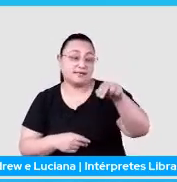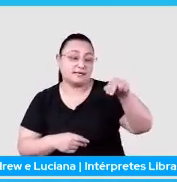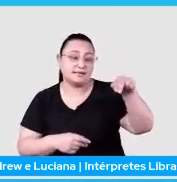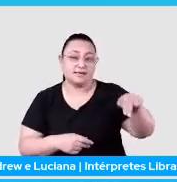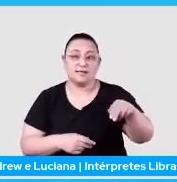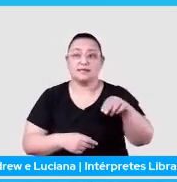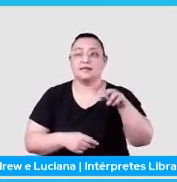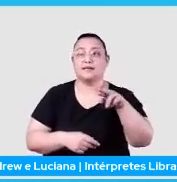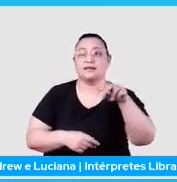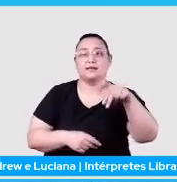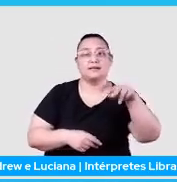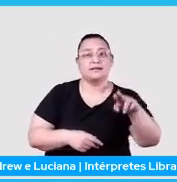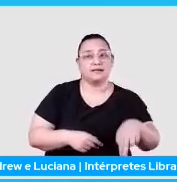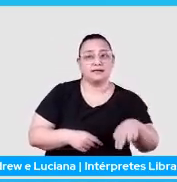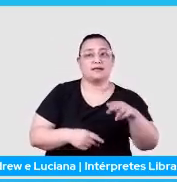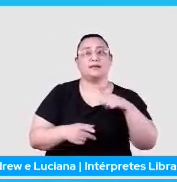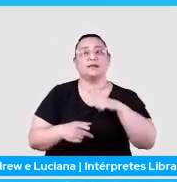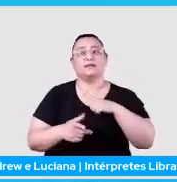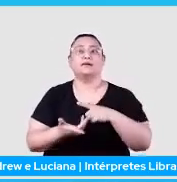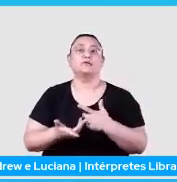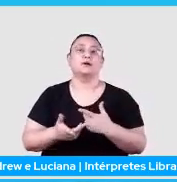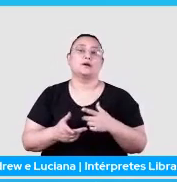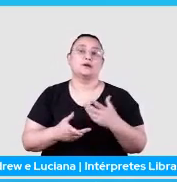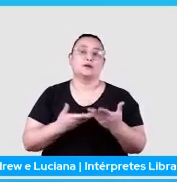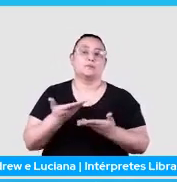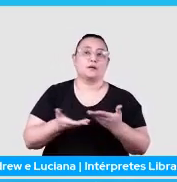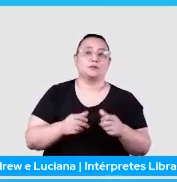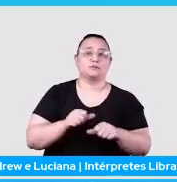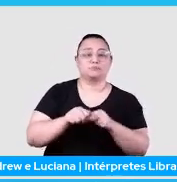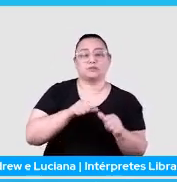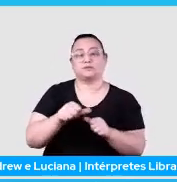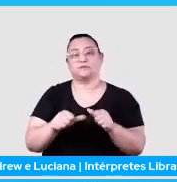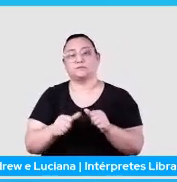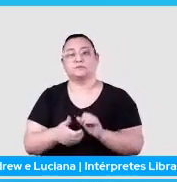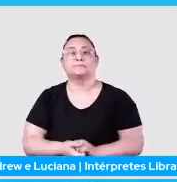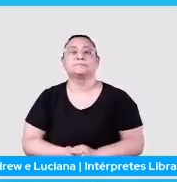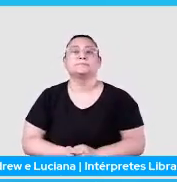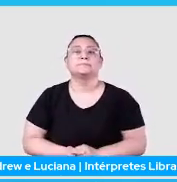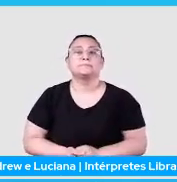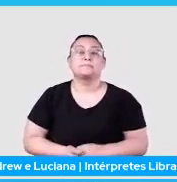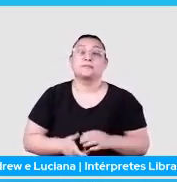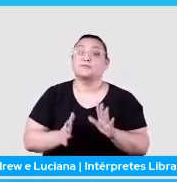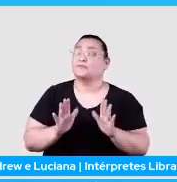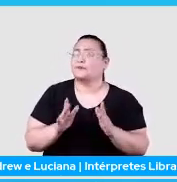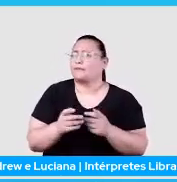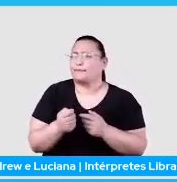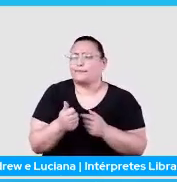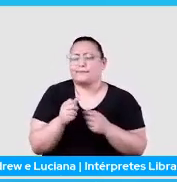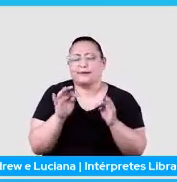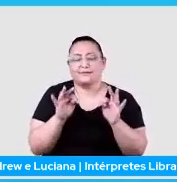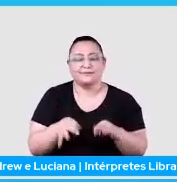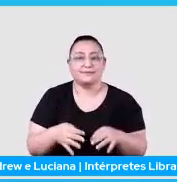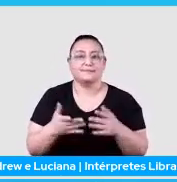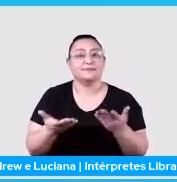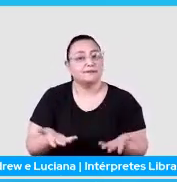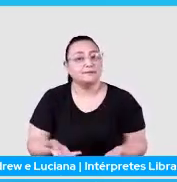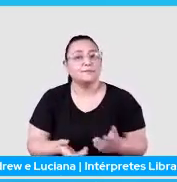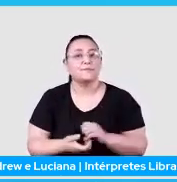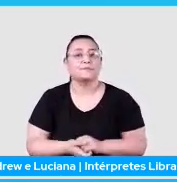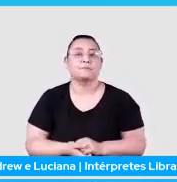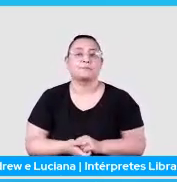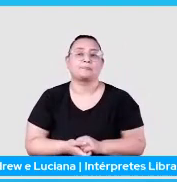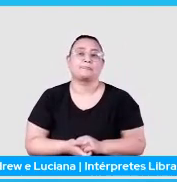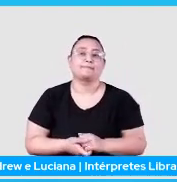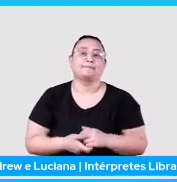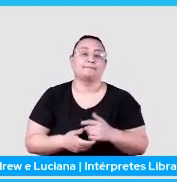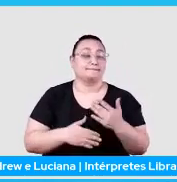e hoje em dia, como eu estou falando, a parte de transformers. Vamos lá, galera, estamos acabando. E aí, além